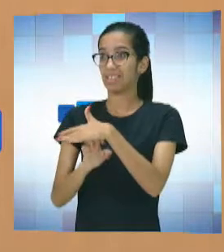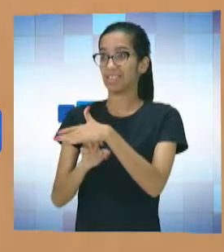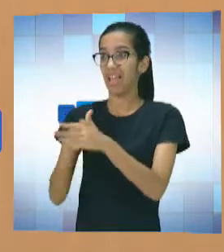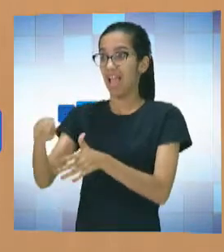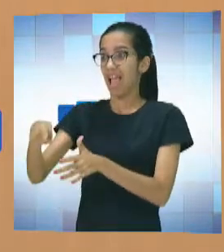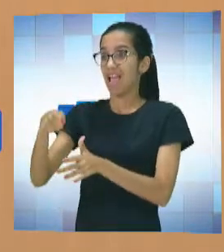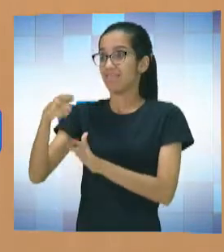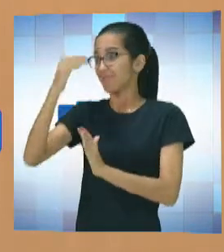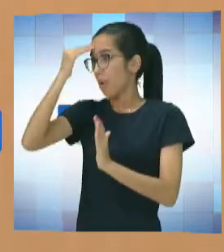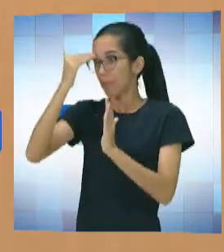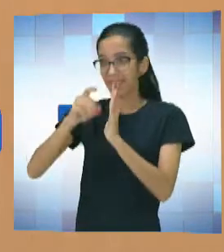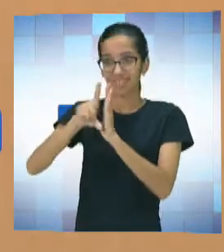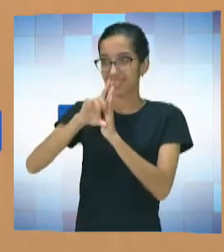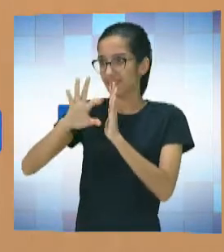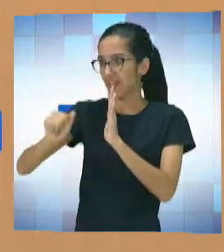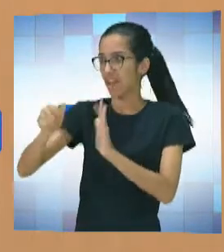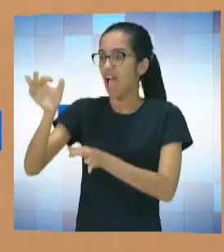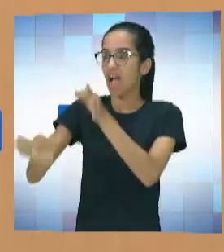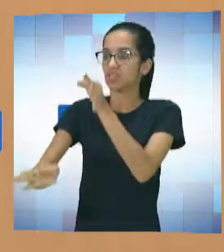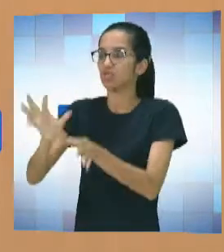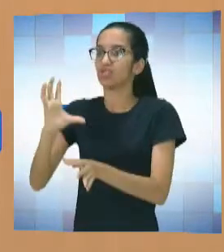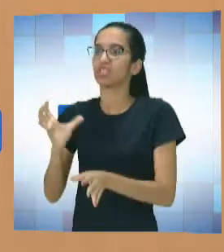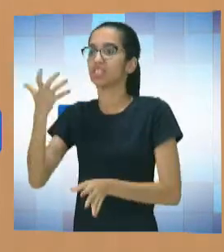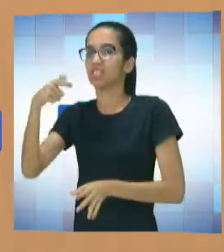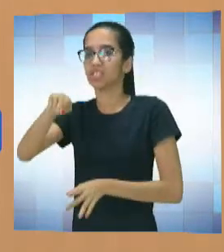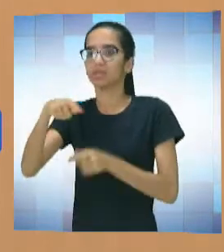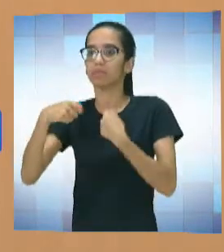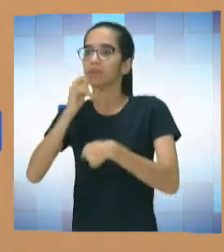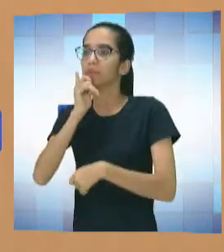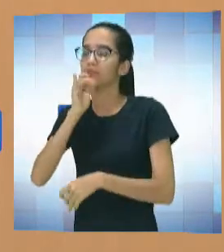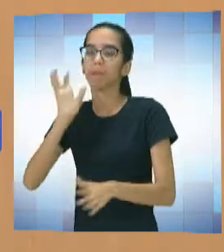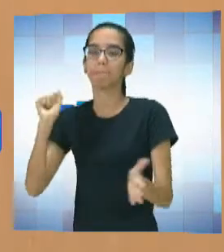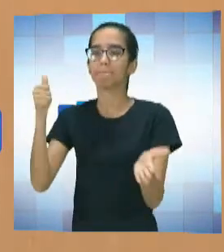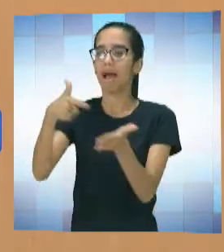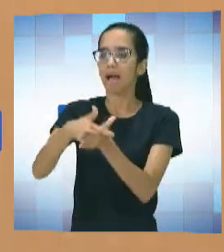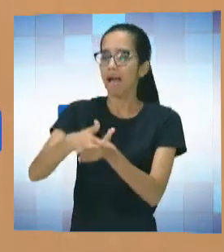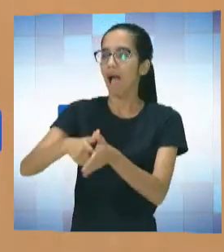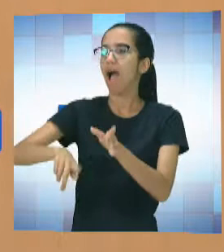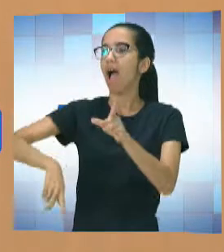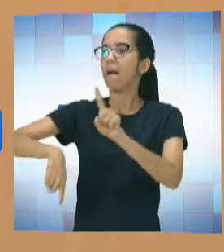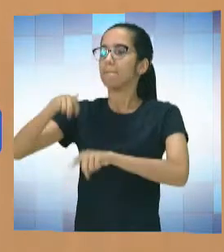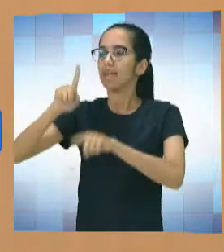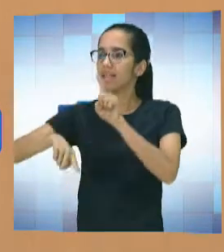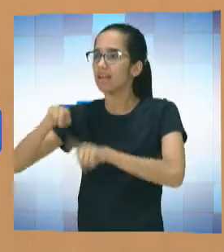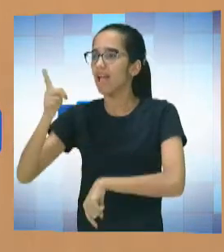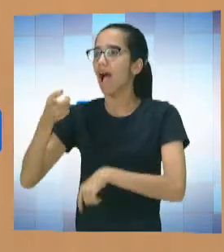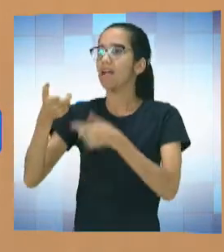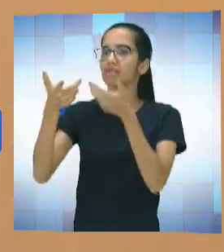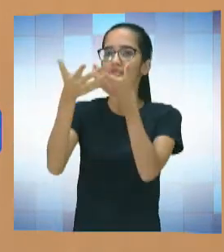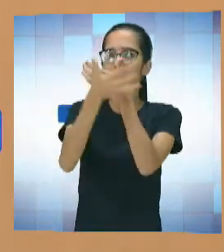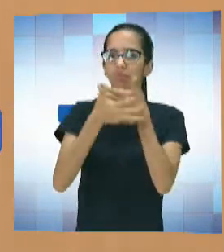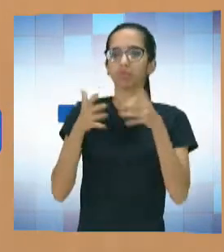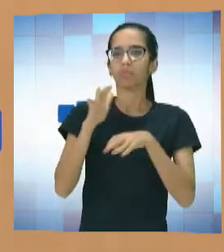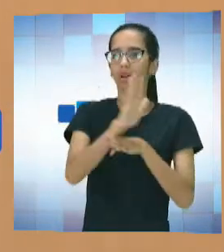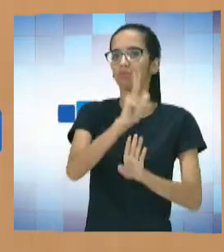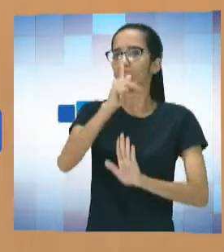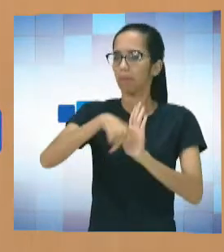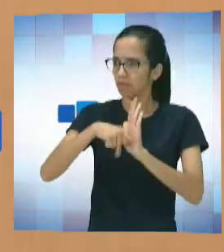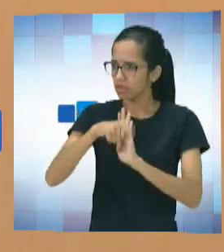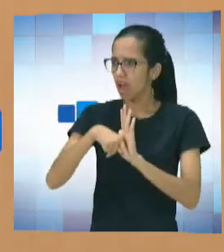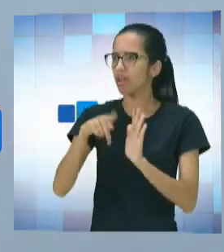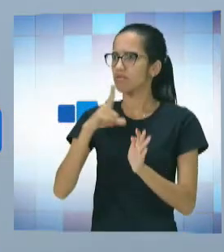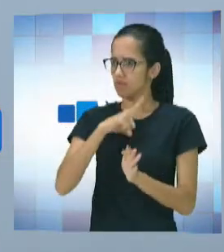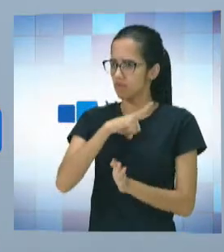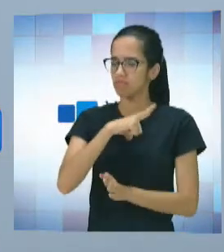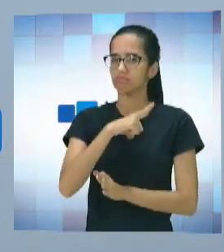desobedecem as leis, pagam através dessa situação. Isso é muito bom. E aí você consegue, através